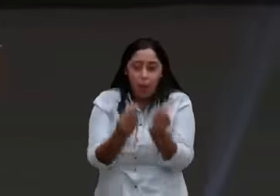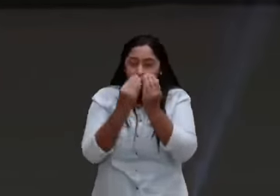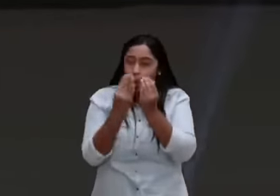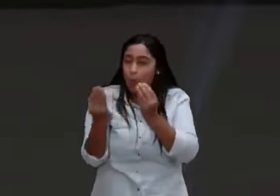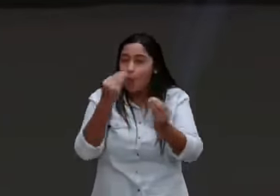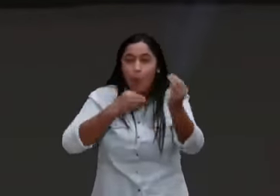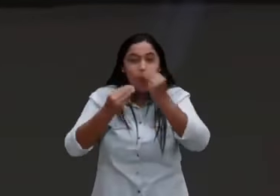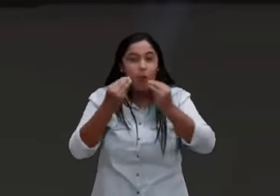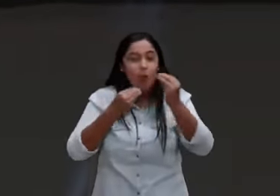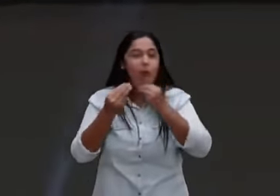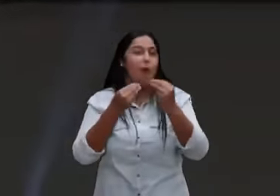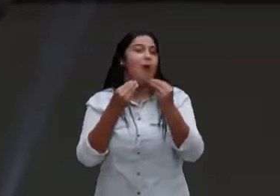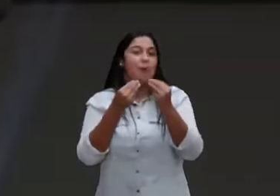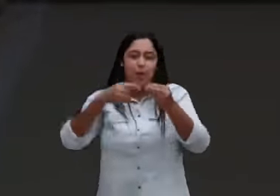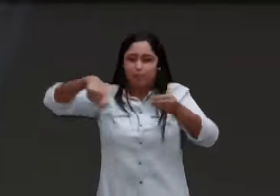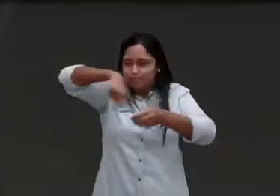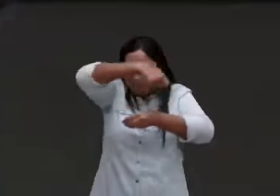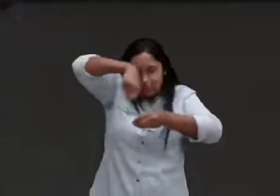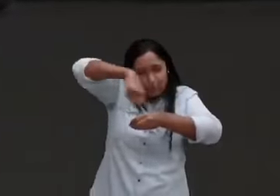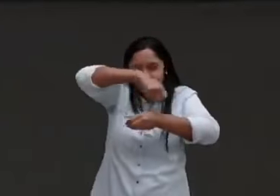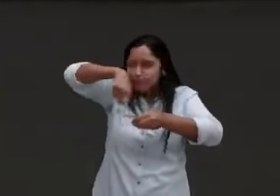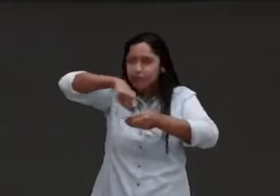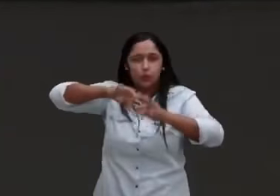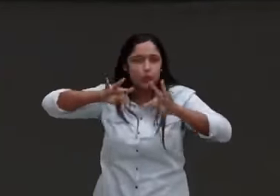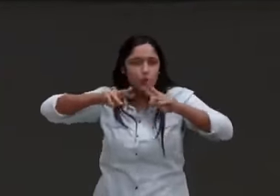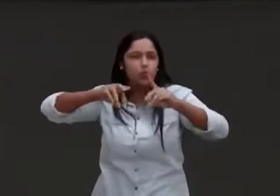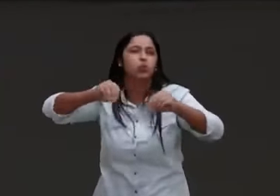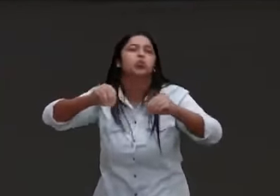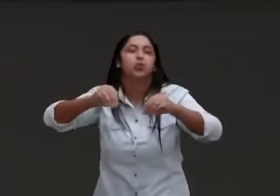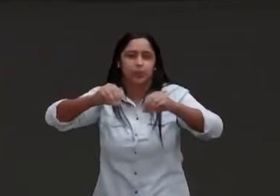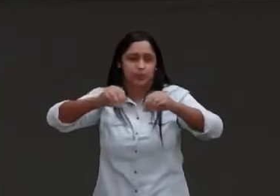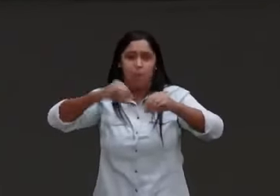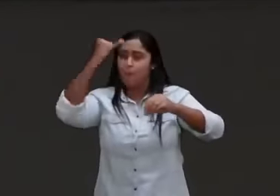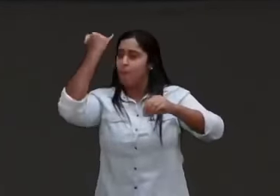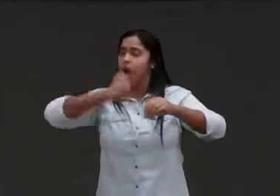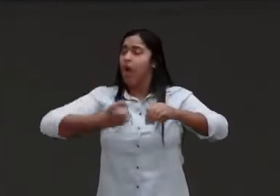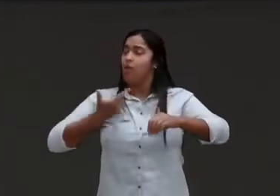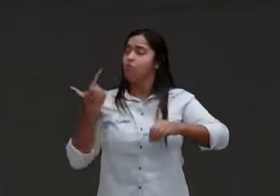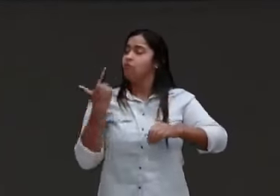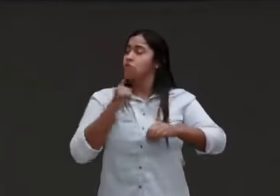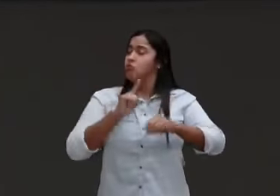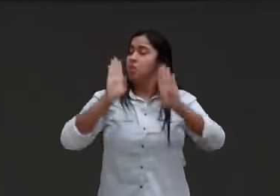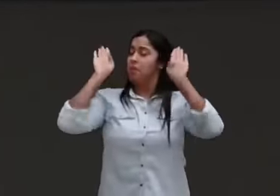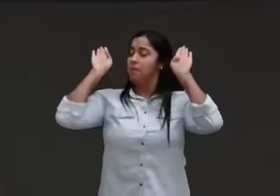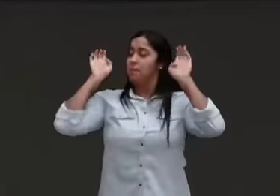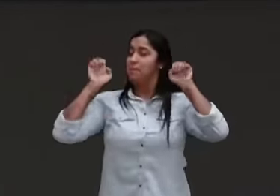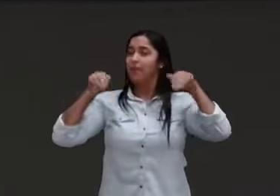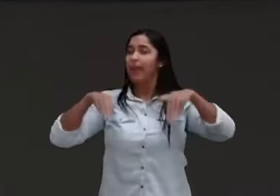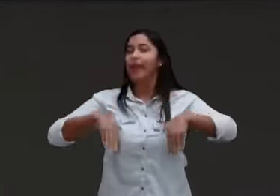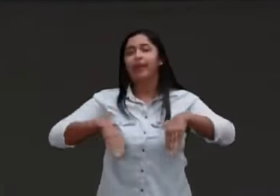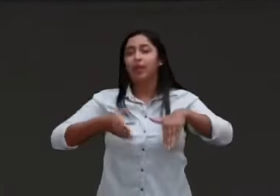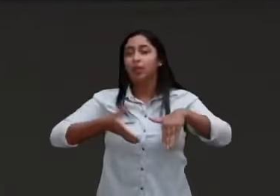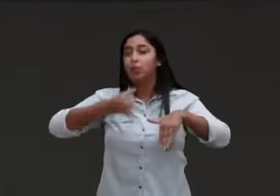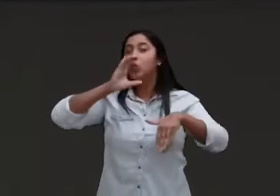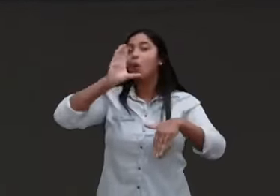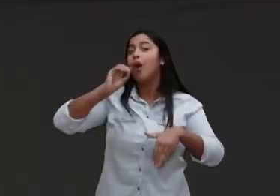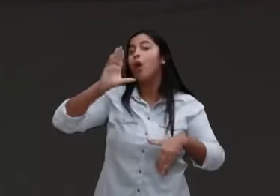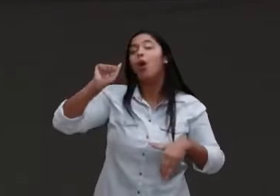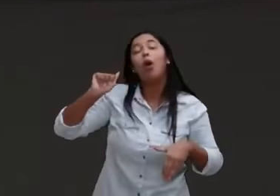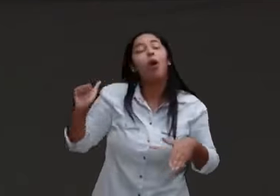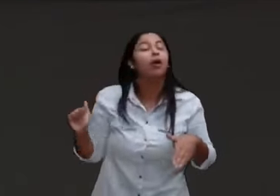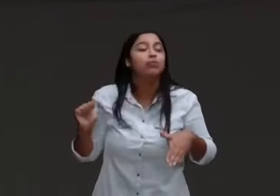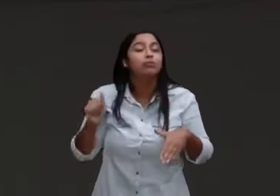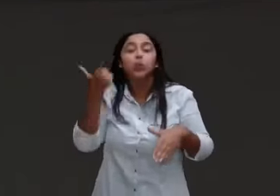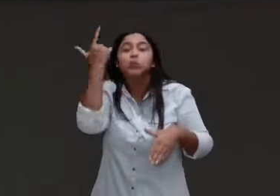ketchup e mostarda, sem engordar, e está tudo bem. Depois uma Coca-Cola, sem engordar,